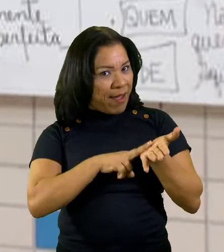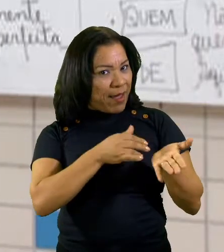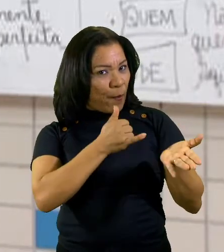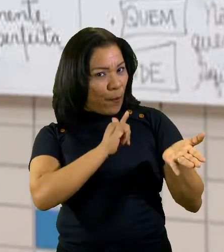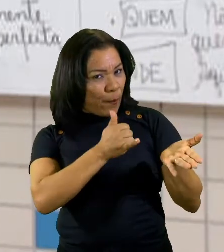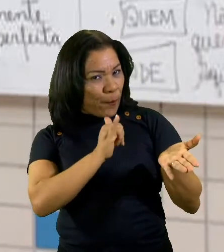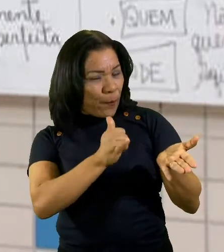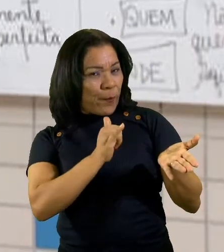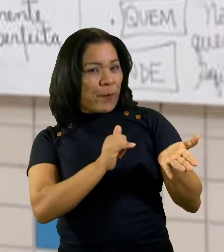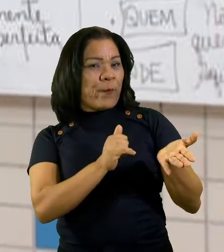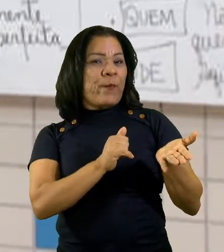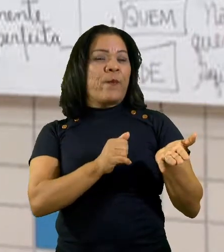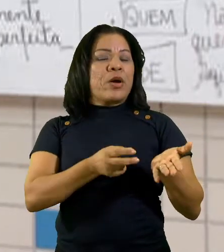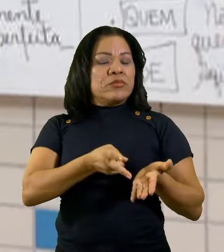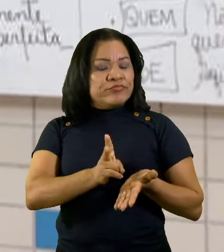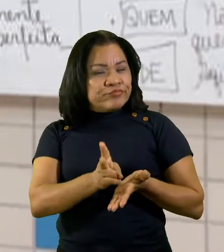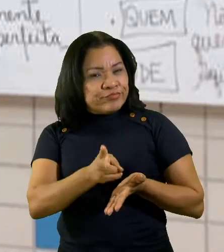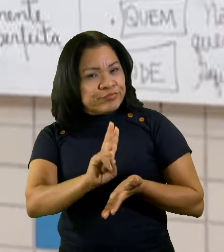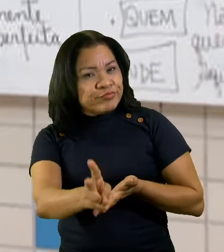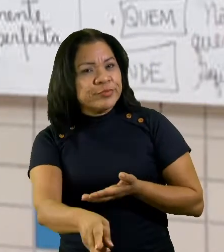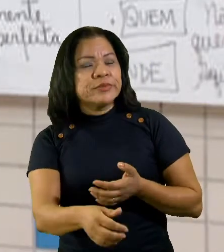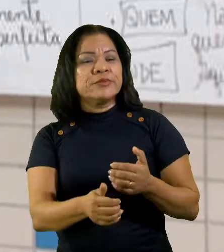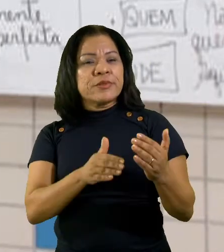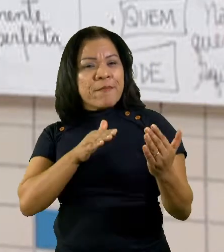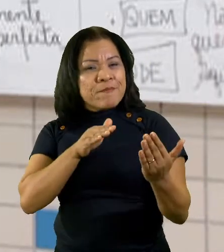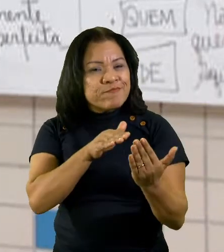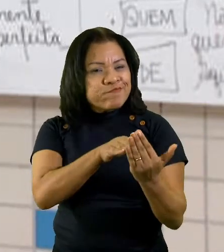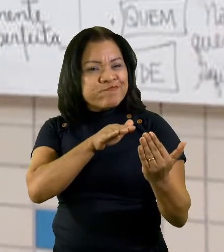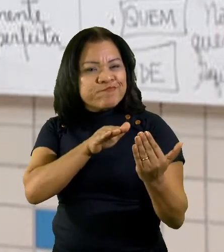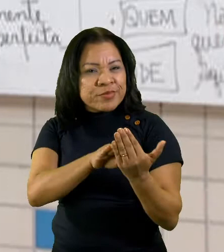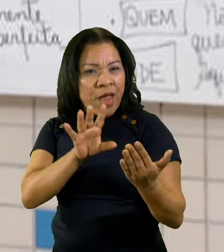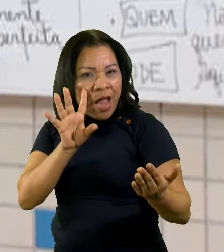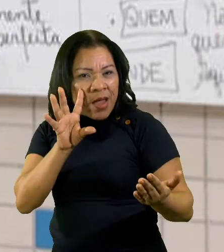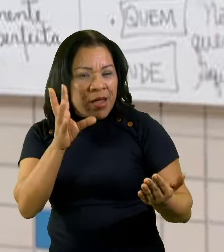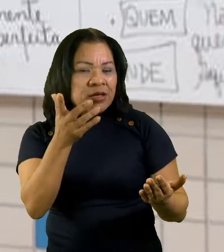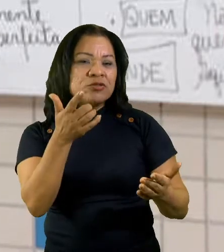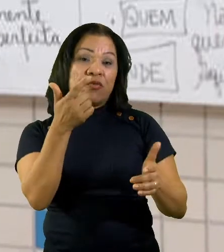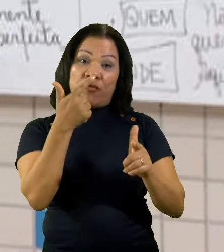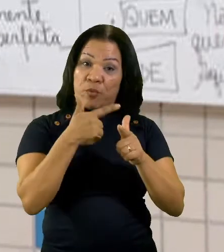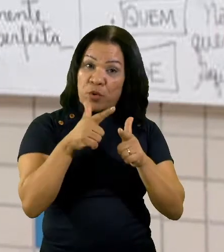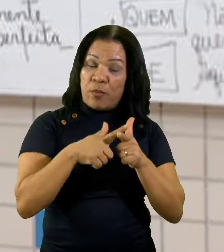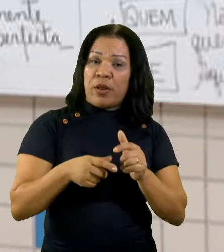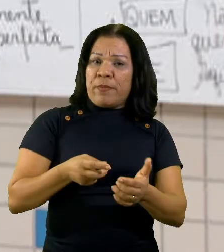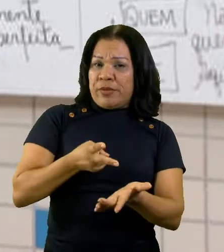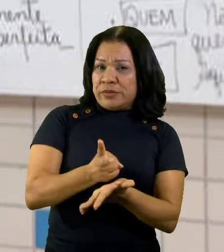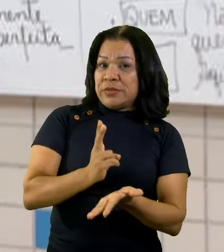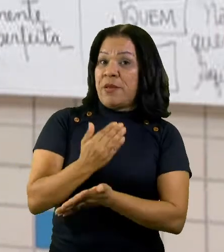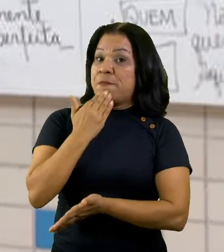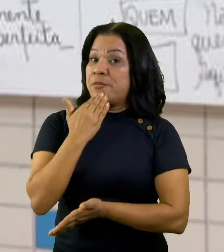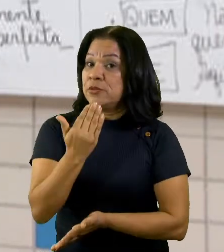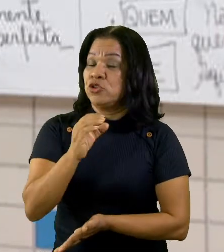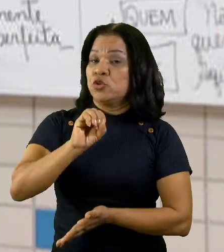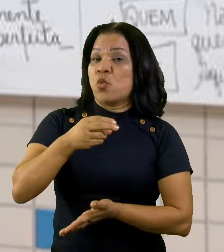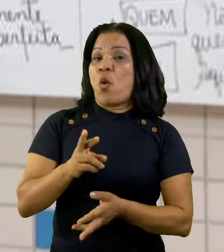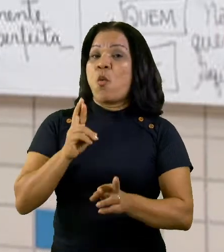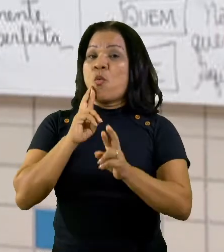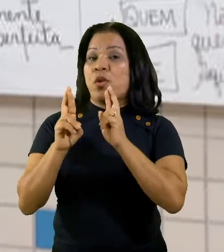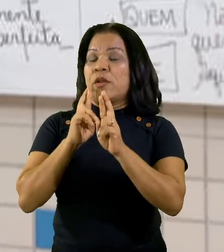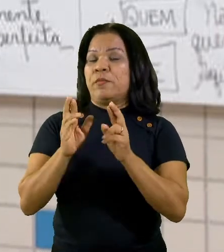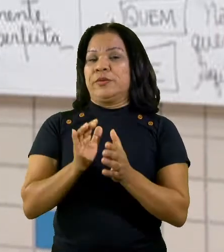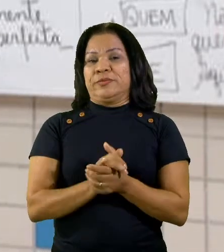tenta resolver um problema, seja solicitando ou reclamando. Agora, no material que vocês